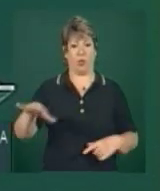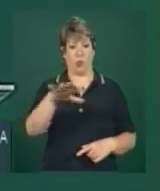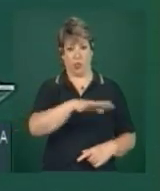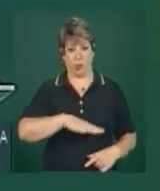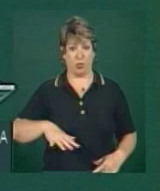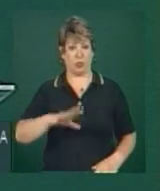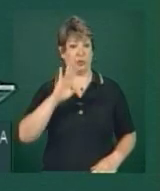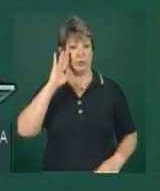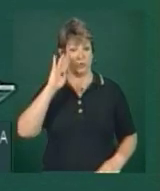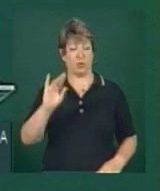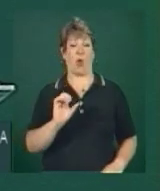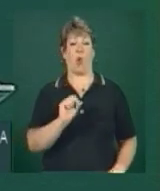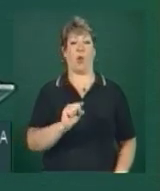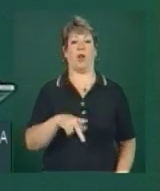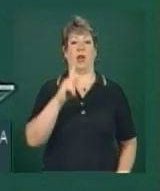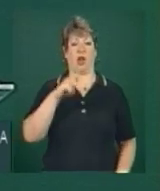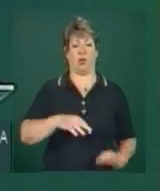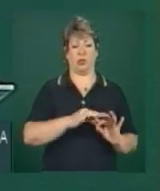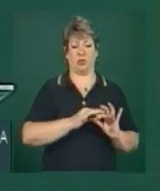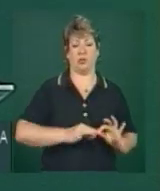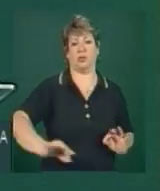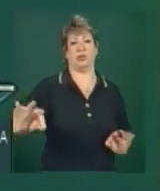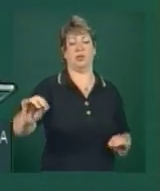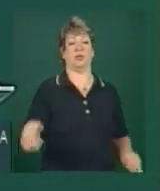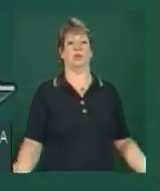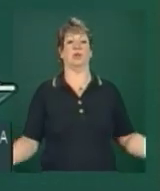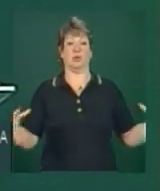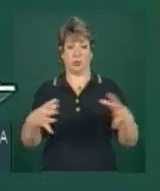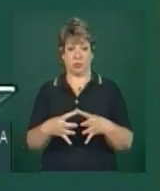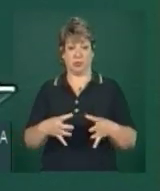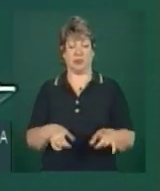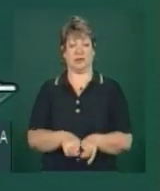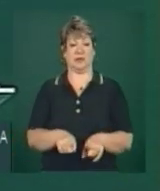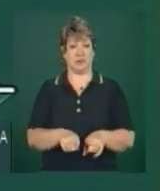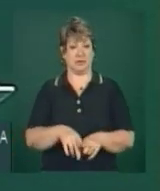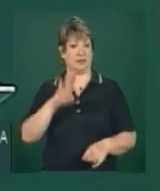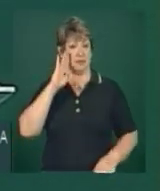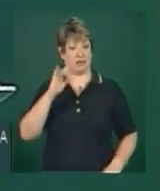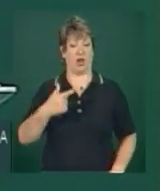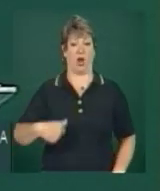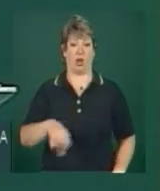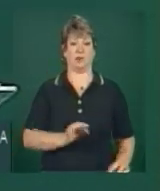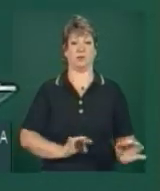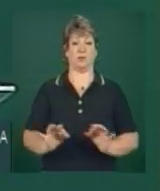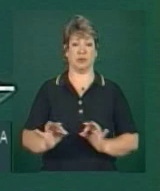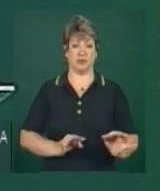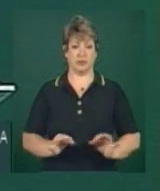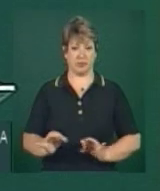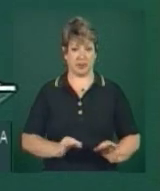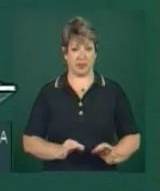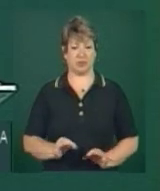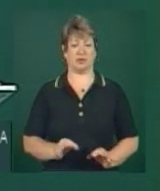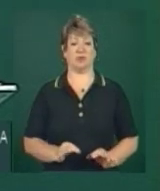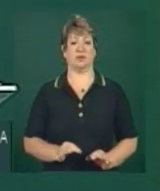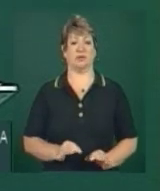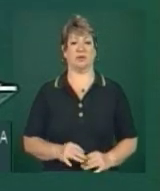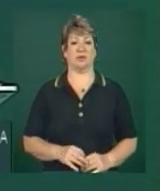de 8 quilômetros que inclui, inclusive, dentro do nosso projeto à